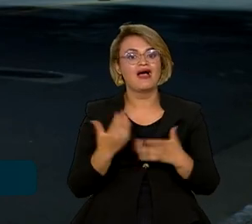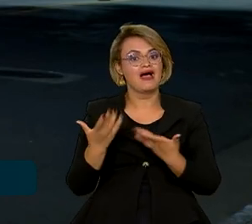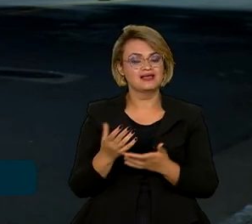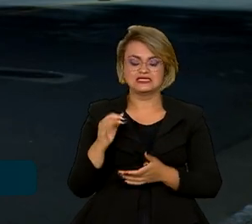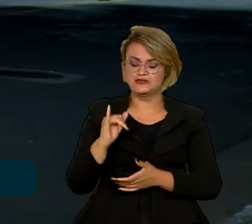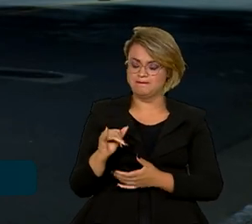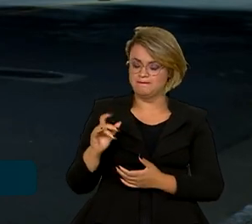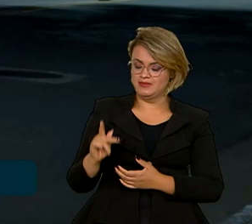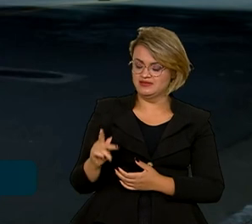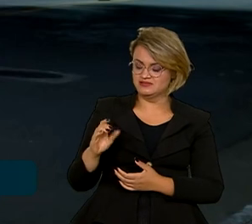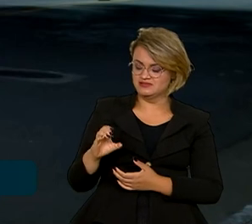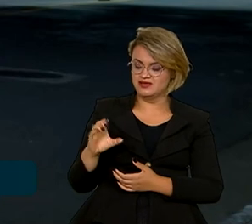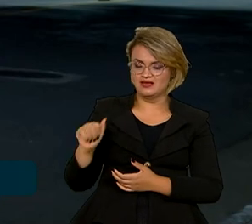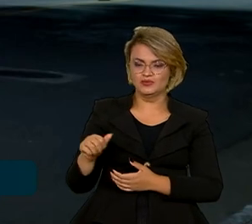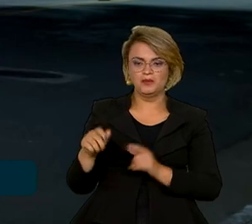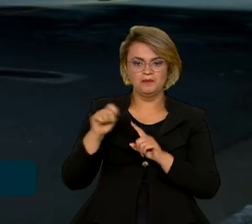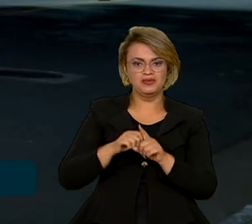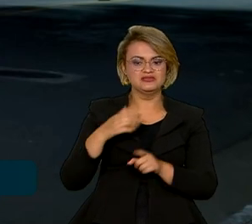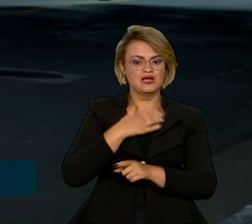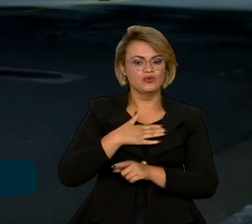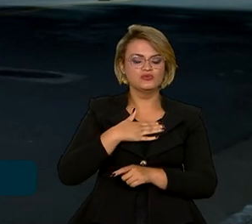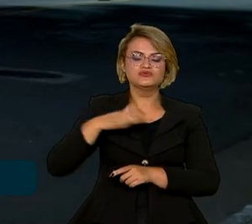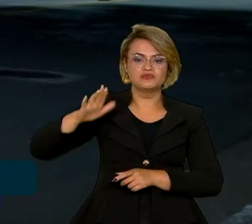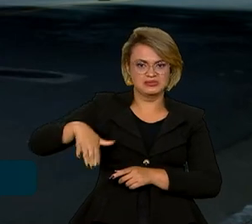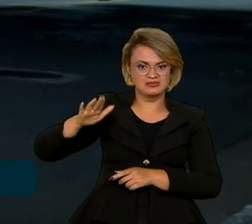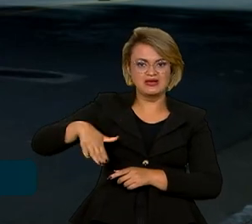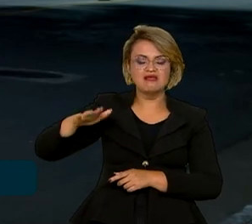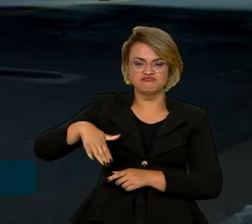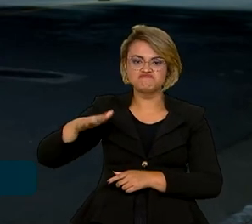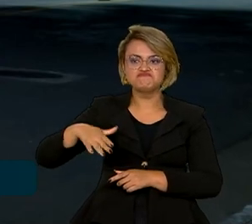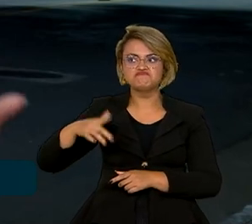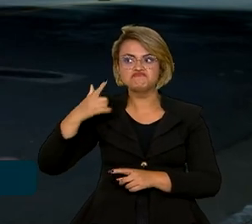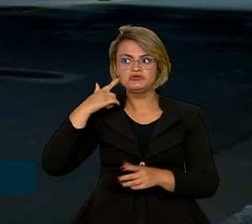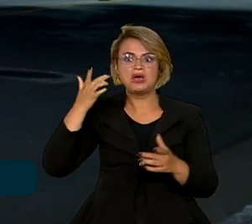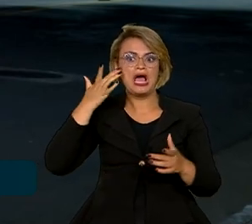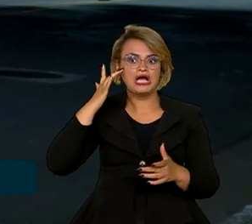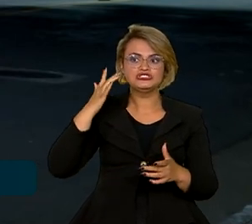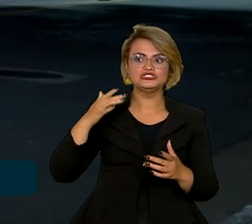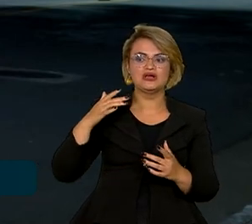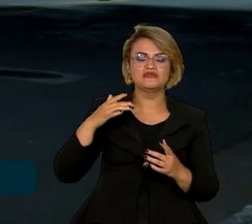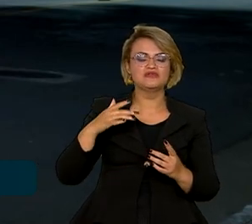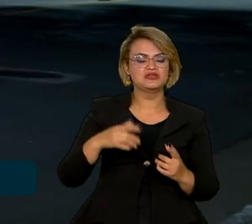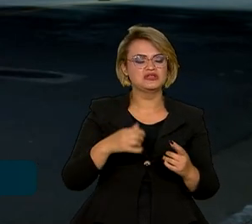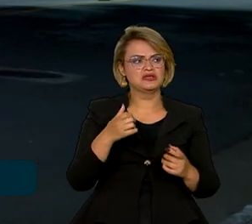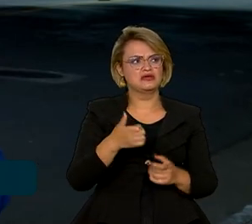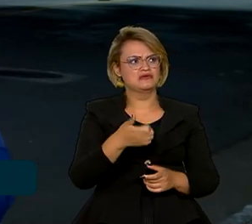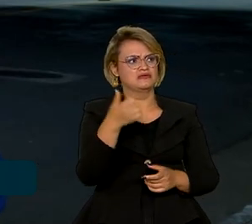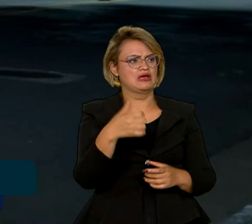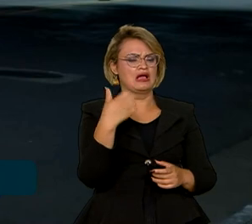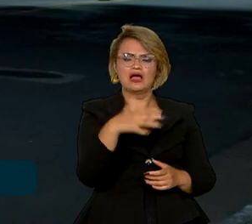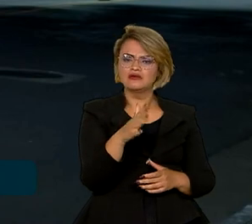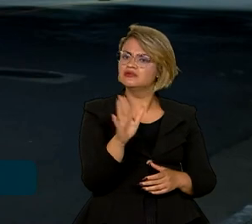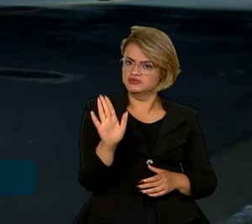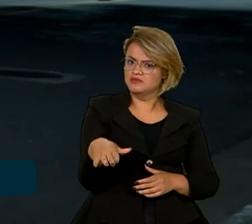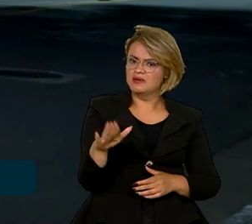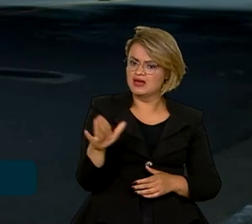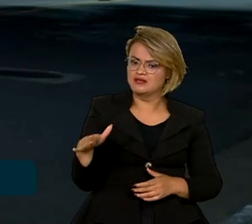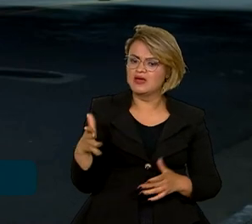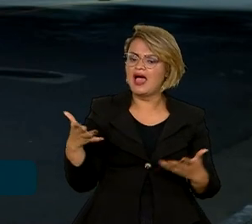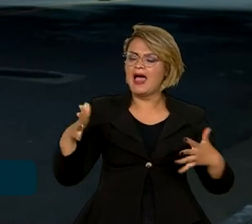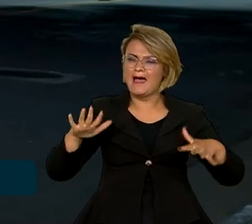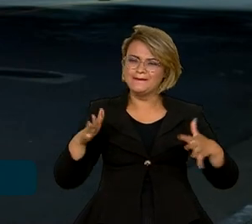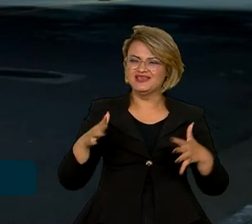IPCA de agosto, então, veio bem abaixo, mais abaixo do que a expectativa mais otimista do mercado financeiro. Então, a média dos